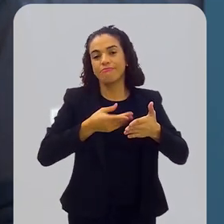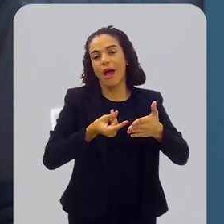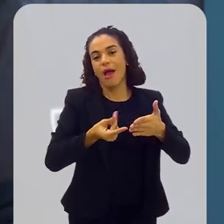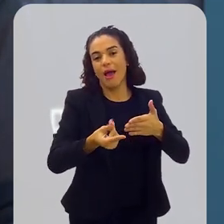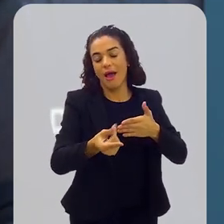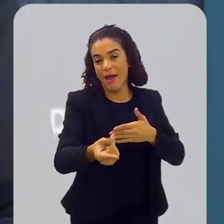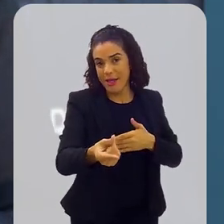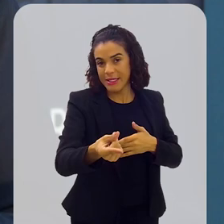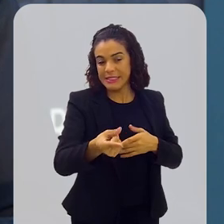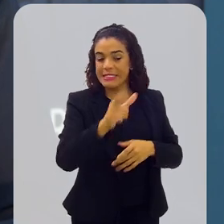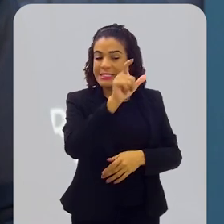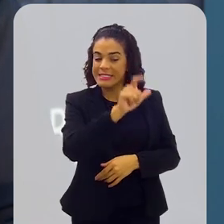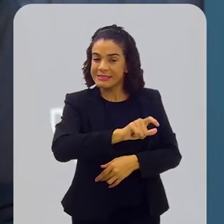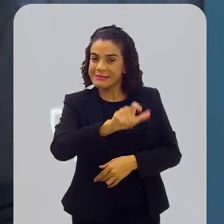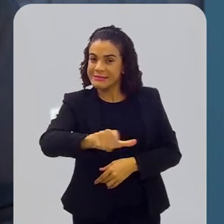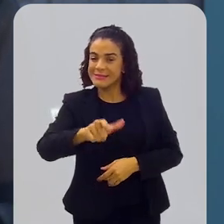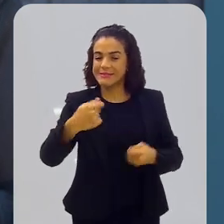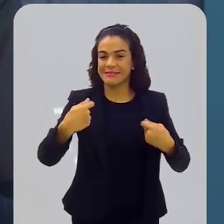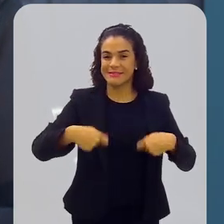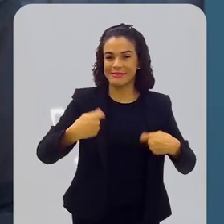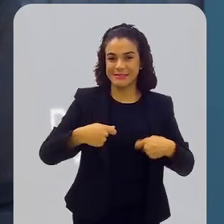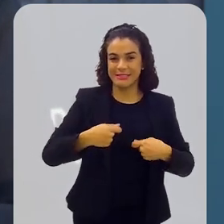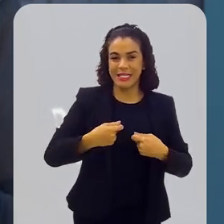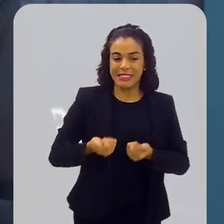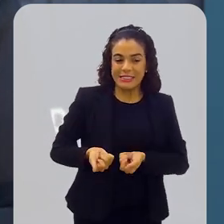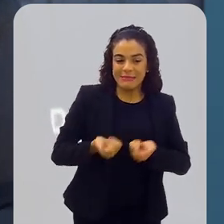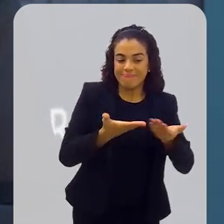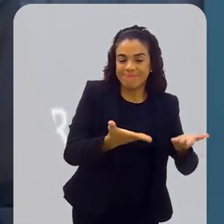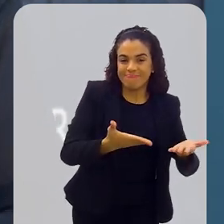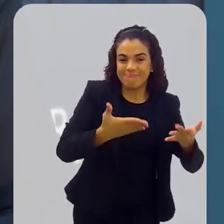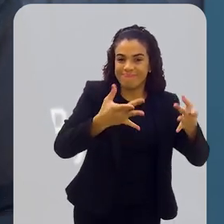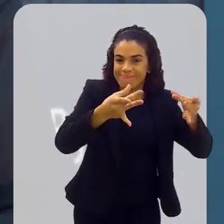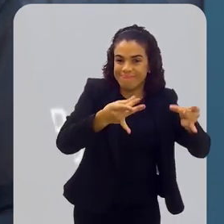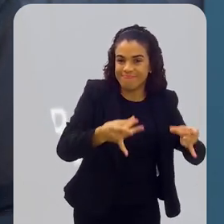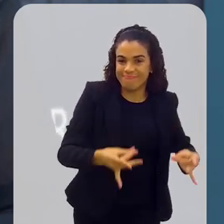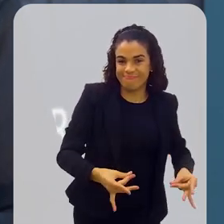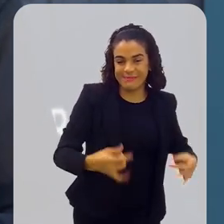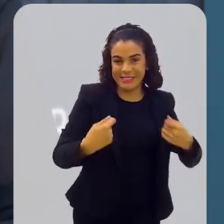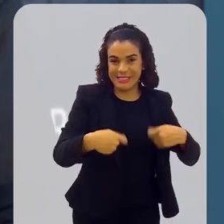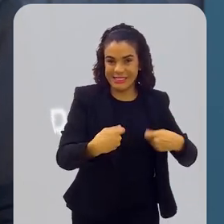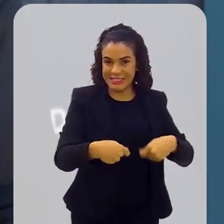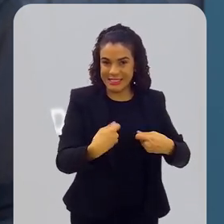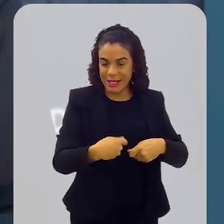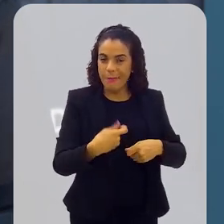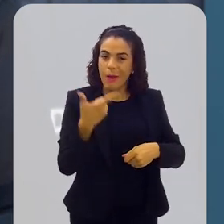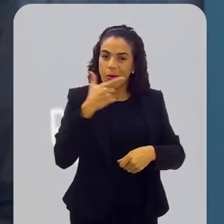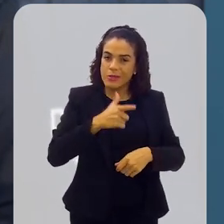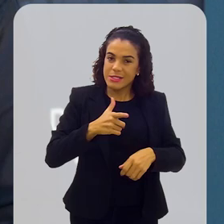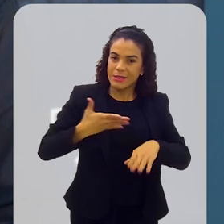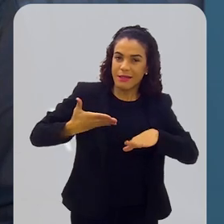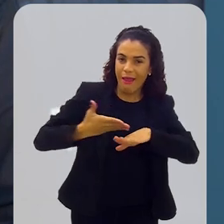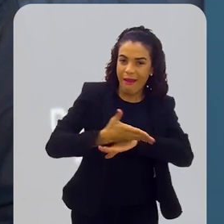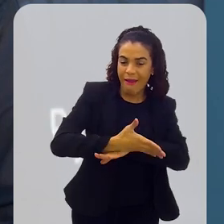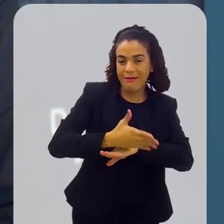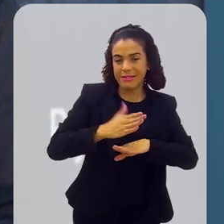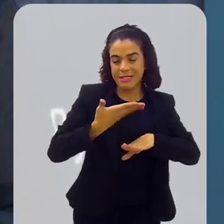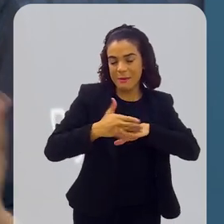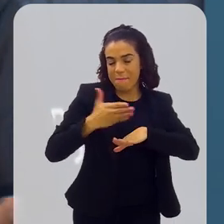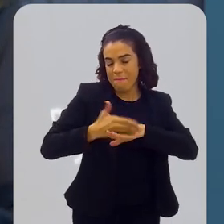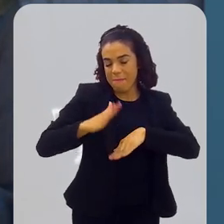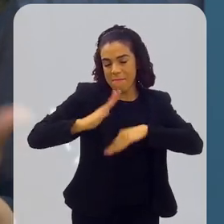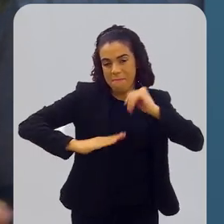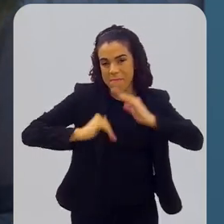longo prazo e que ele precisa de condições específicas para poder também ter acesso à